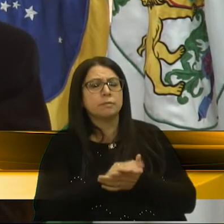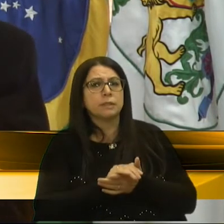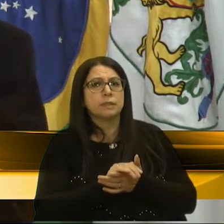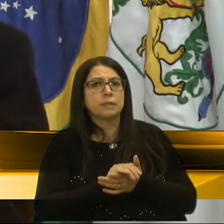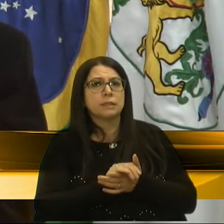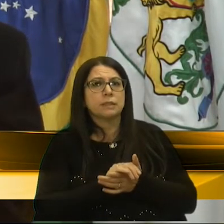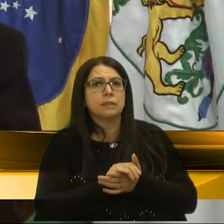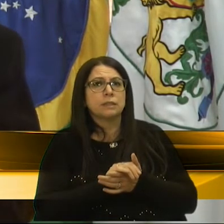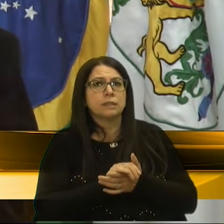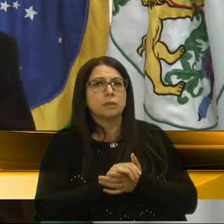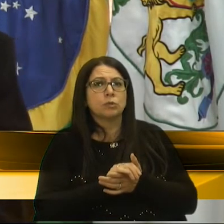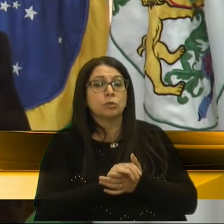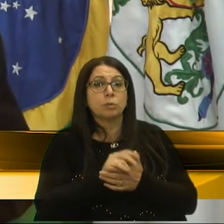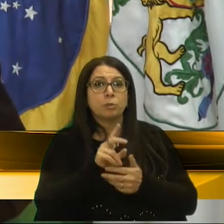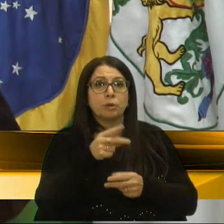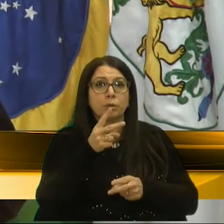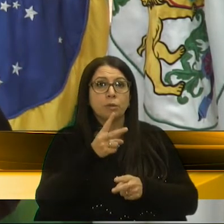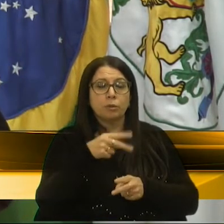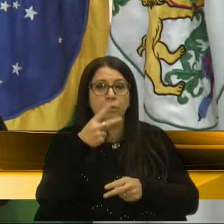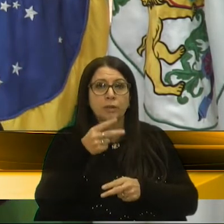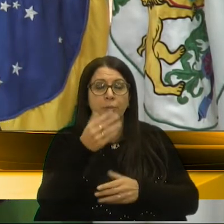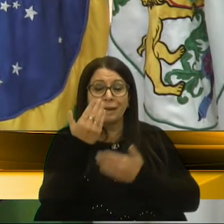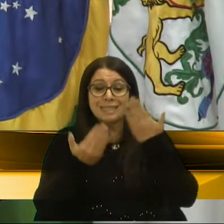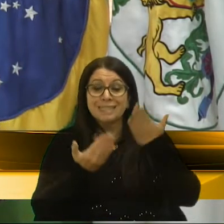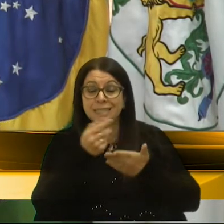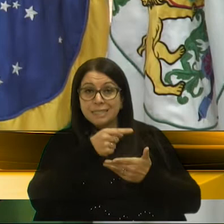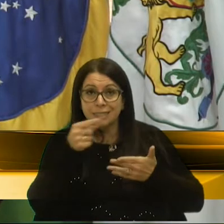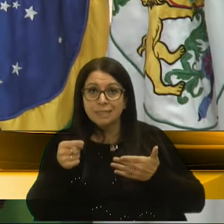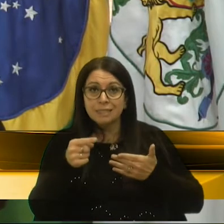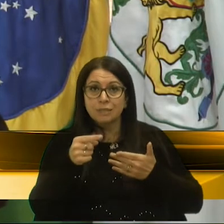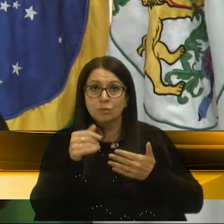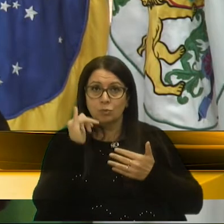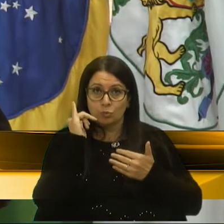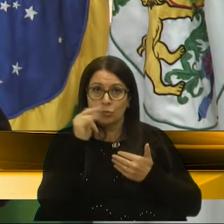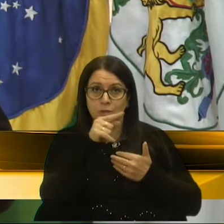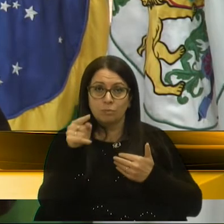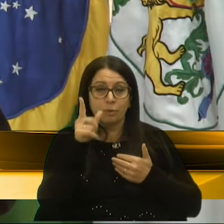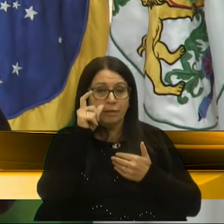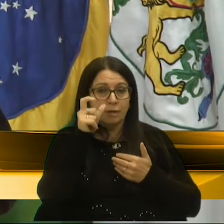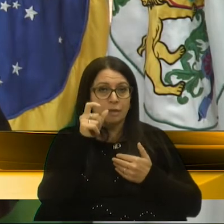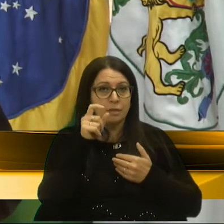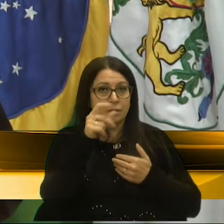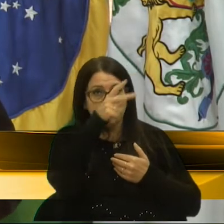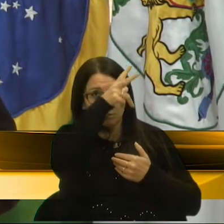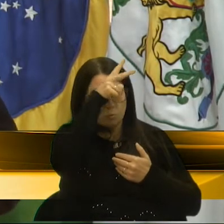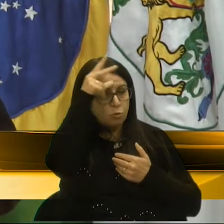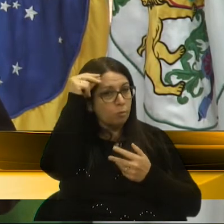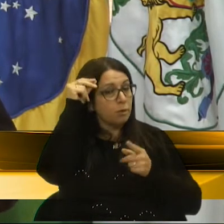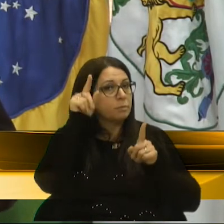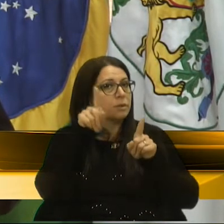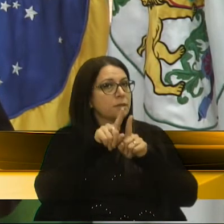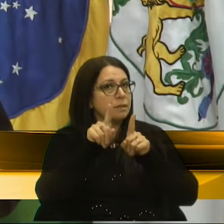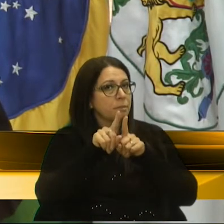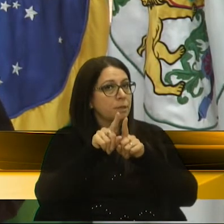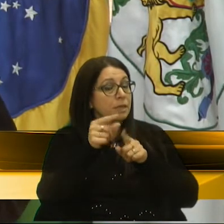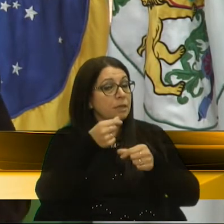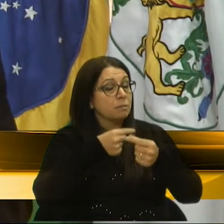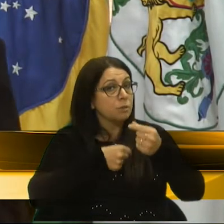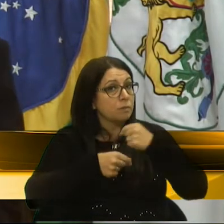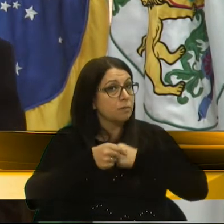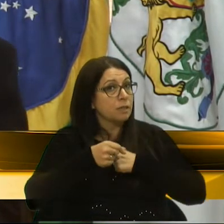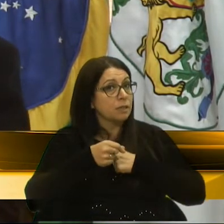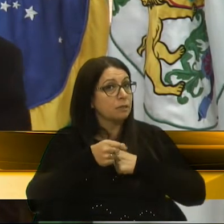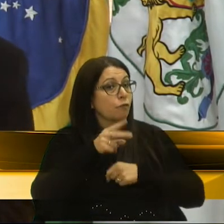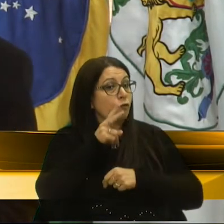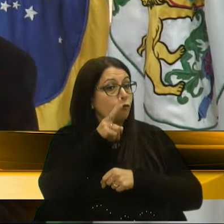A concessão do transporte público é uma licitação de interesse público, mas ela tem o viés econômico muito